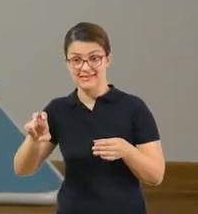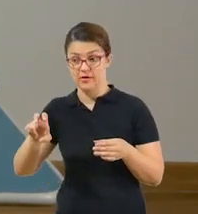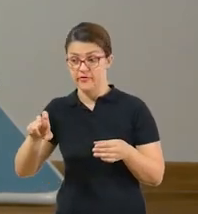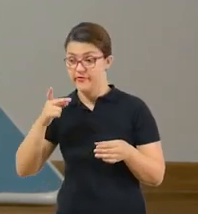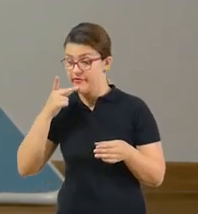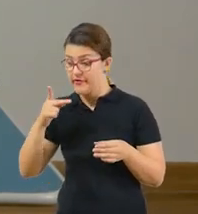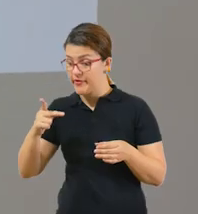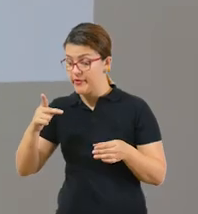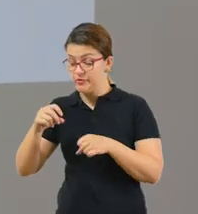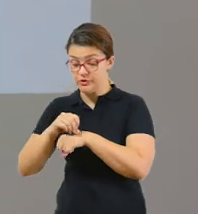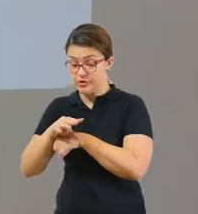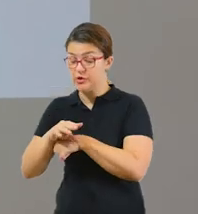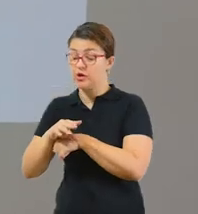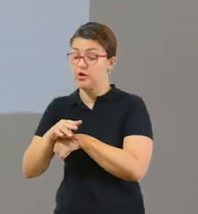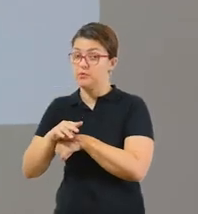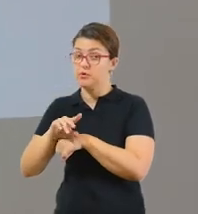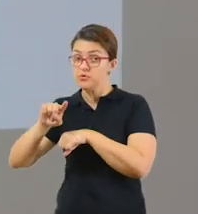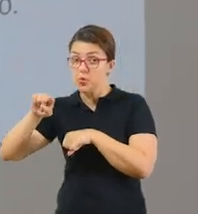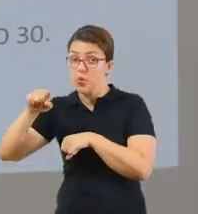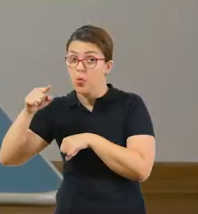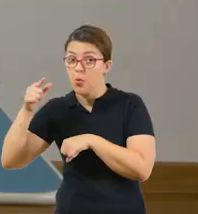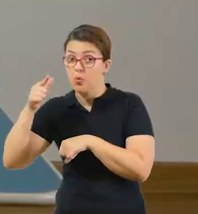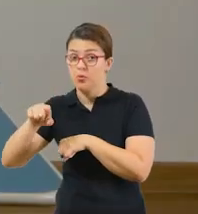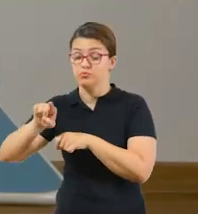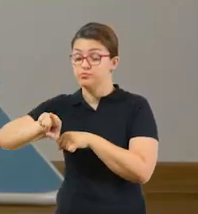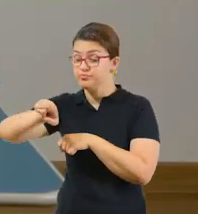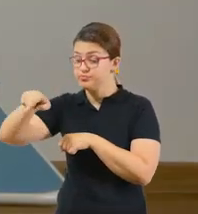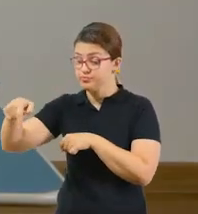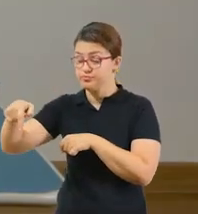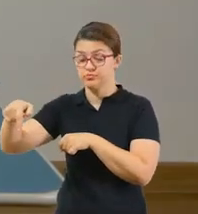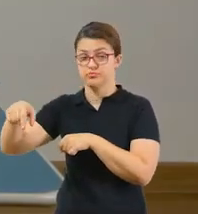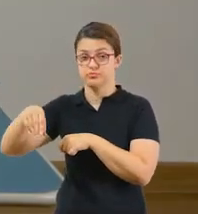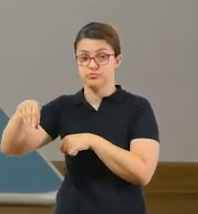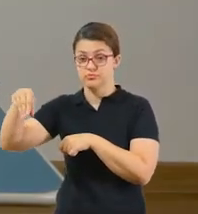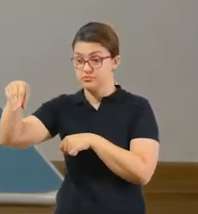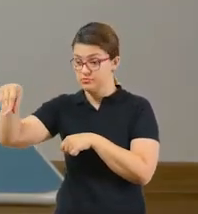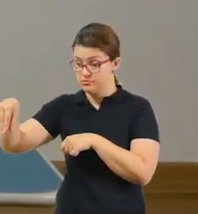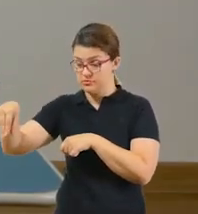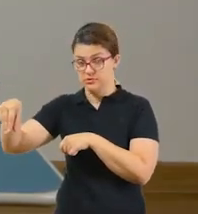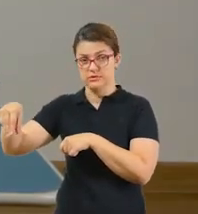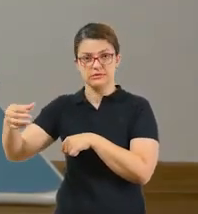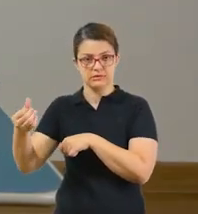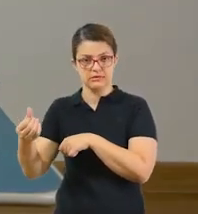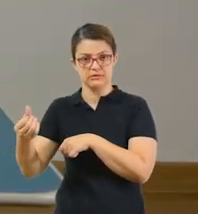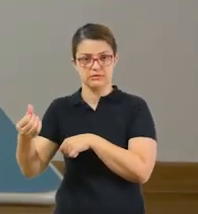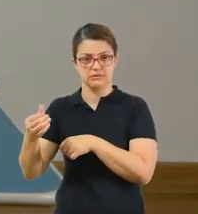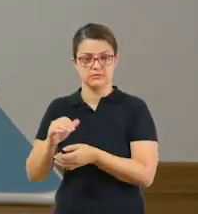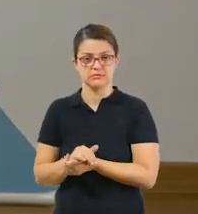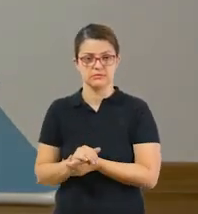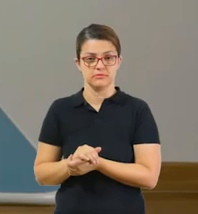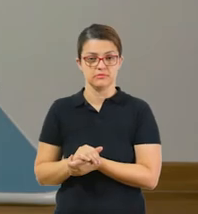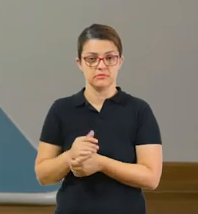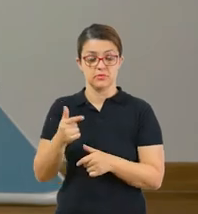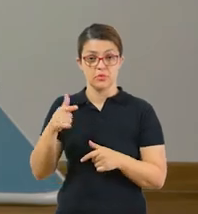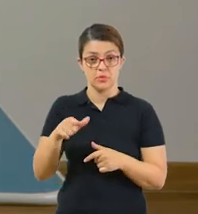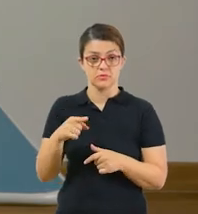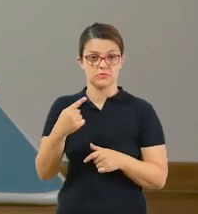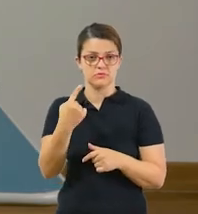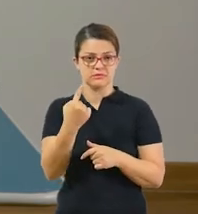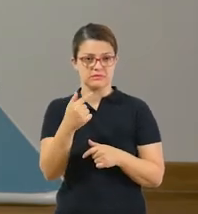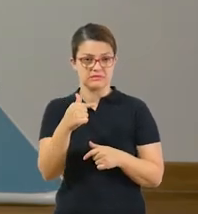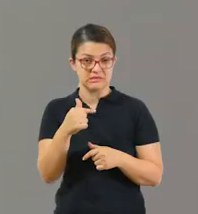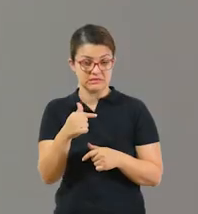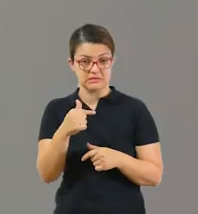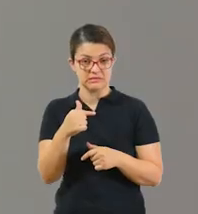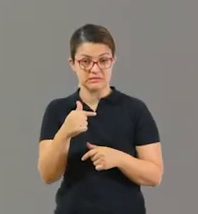Aqui tá pedindo, ande mais um passo. Então se ela está no cinco, ela vai para o seis, né? Aí vamos ver outro aqui.